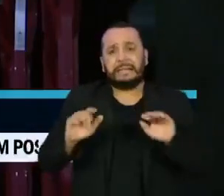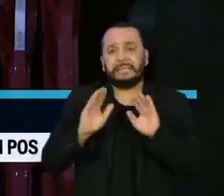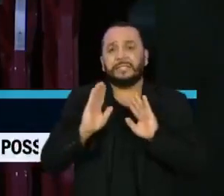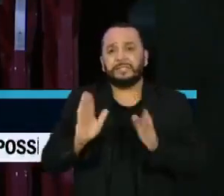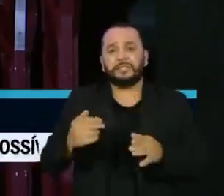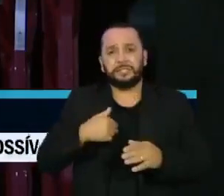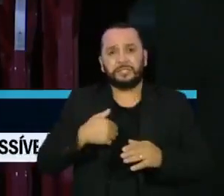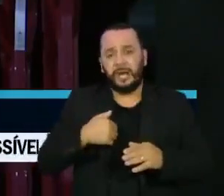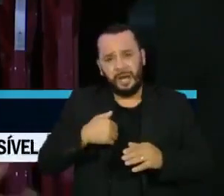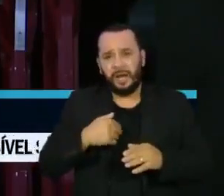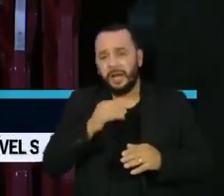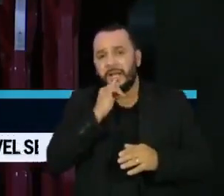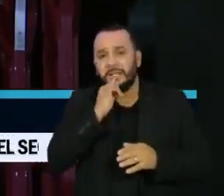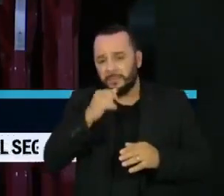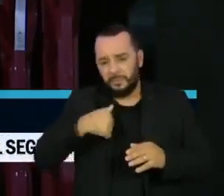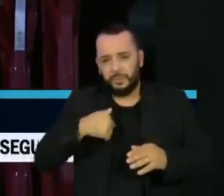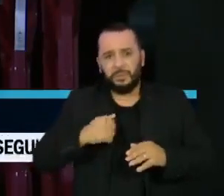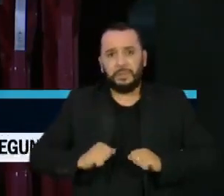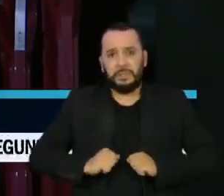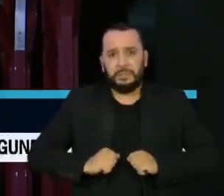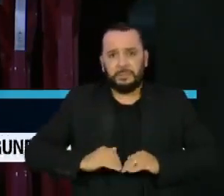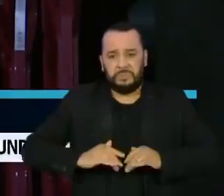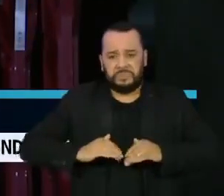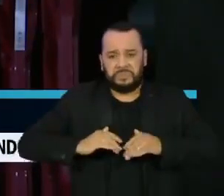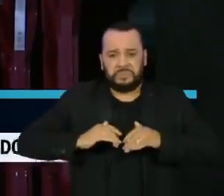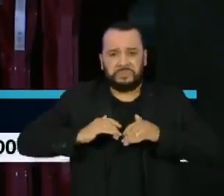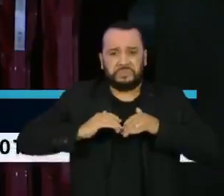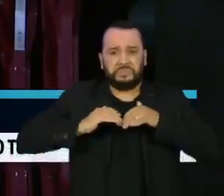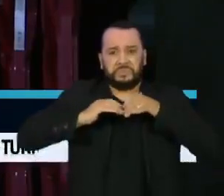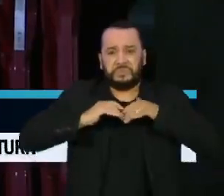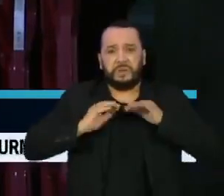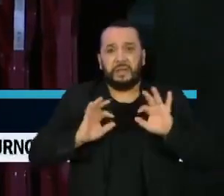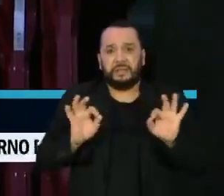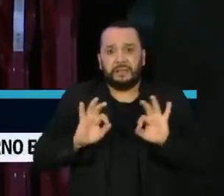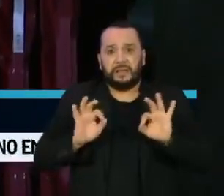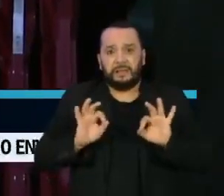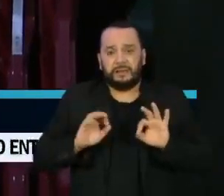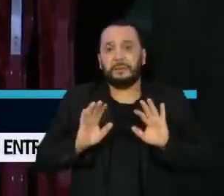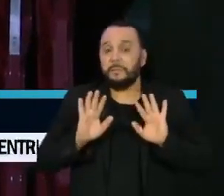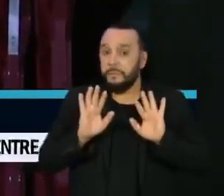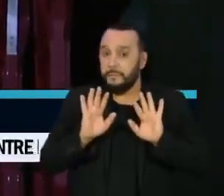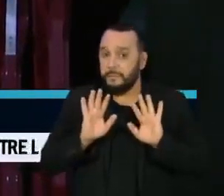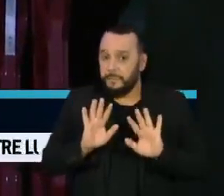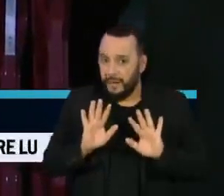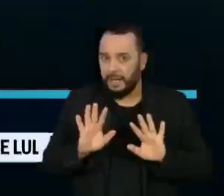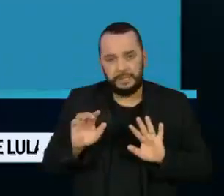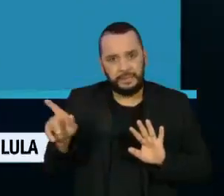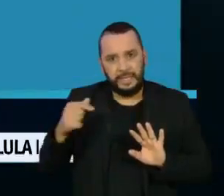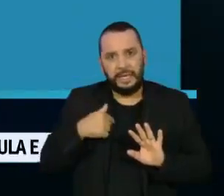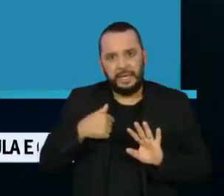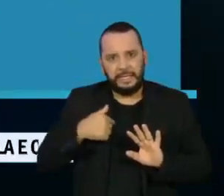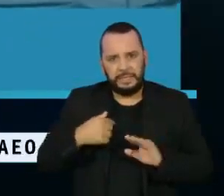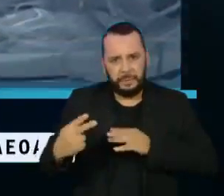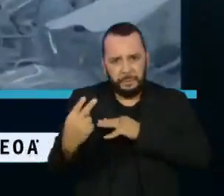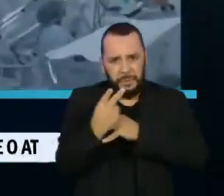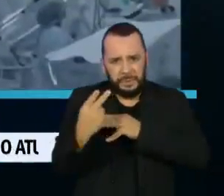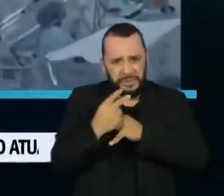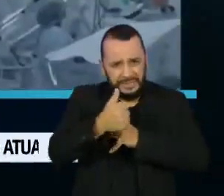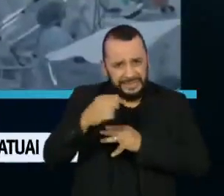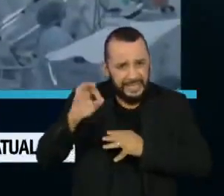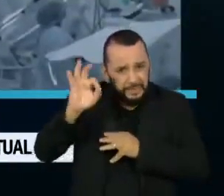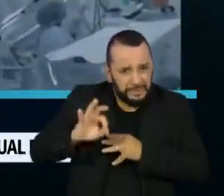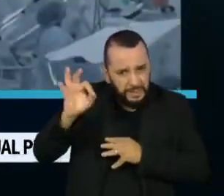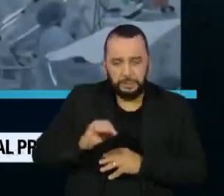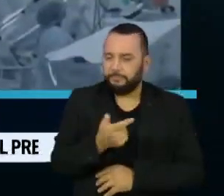imunológica exagerada, como ocorre nos adultos, mas isso não significa que estejam imunes. Segundo os boletins